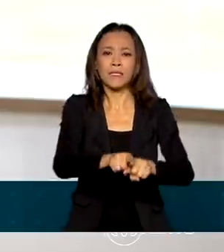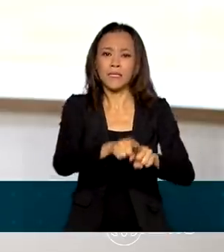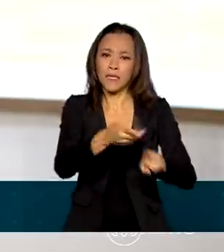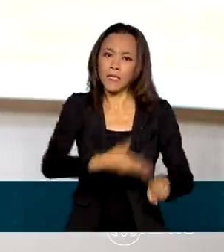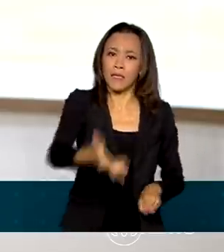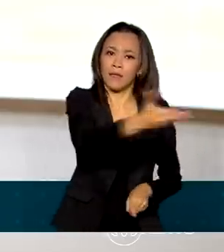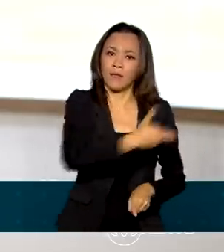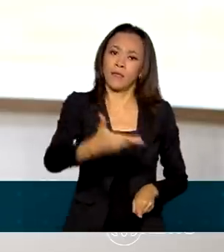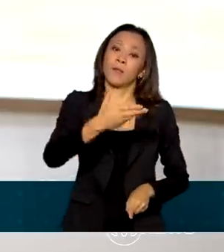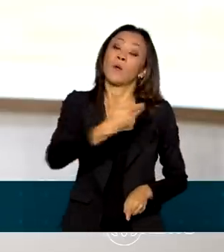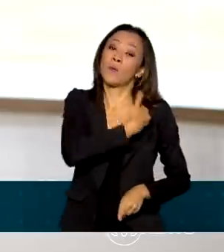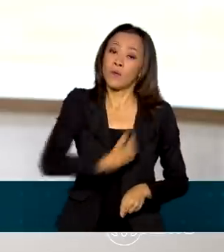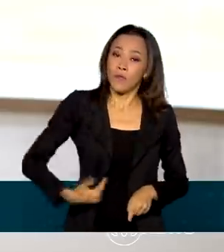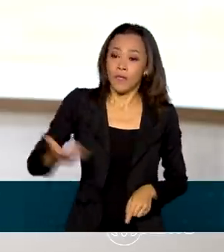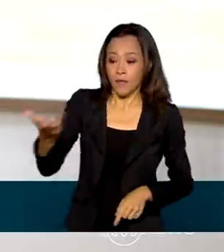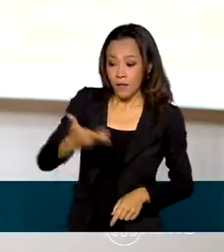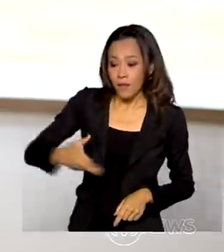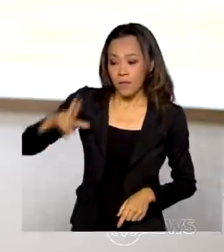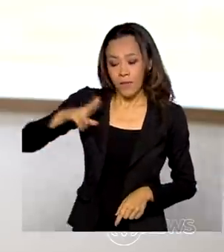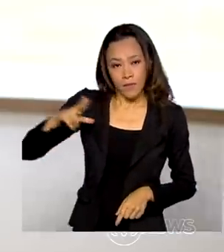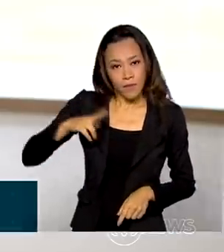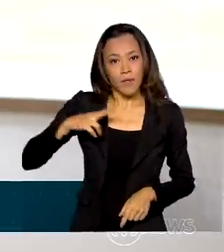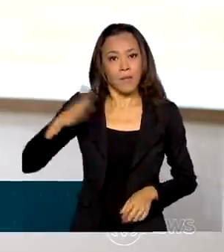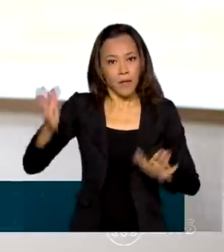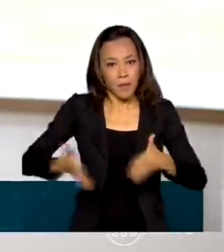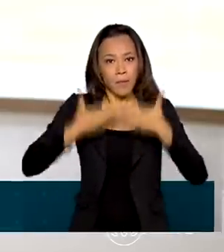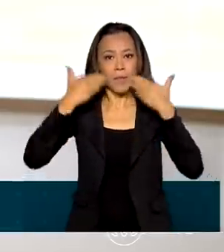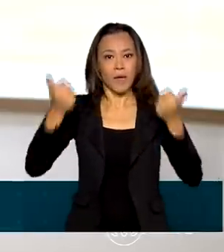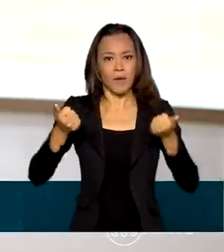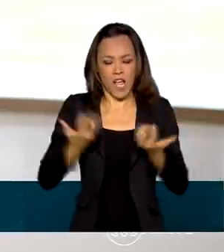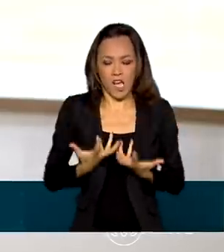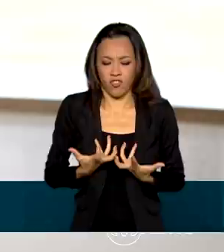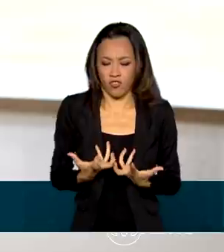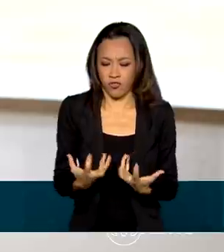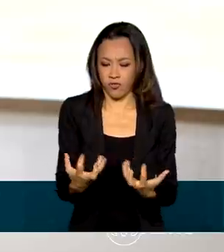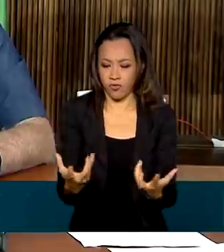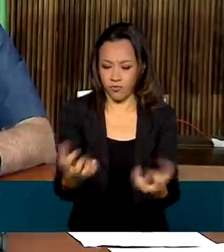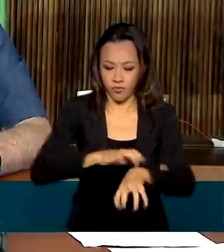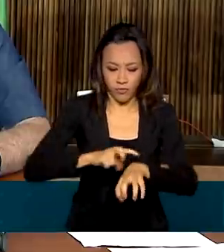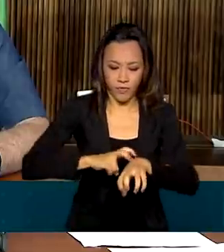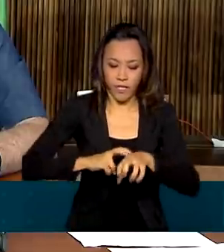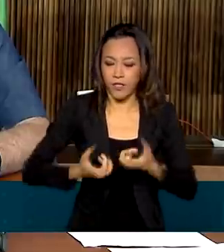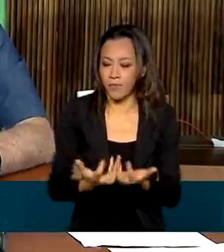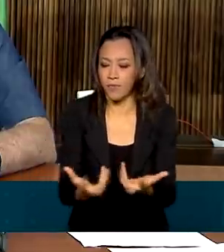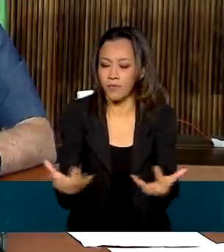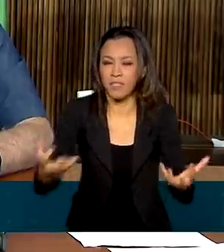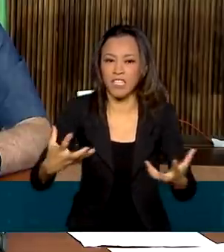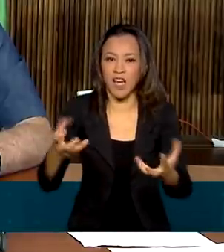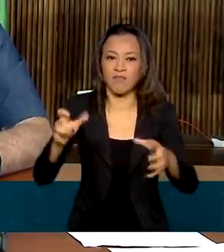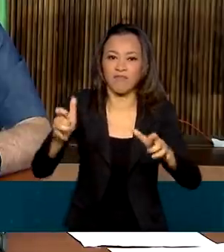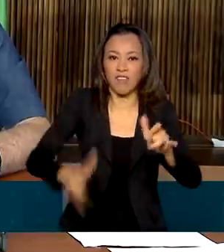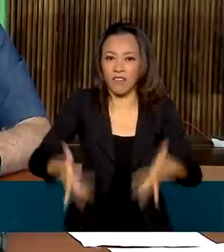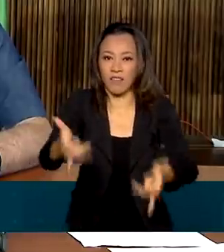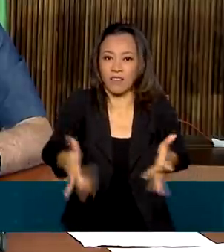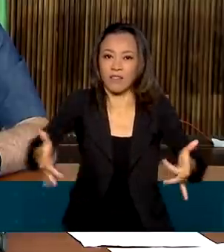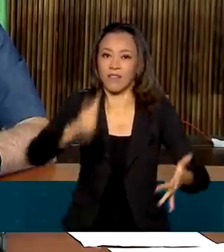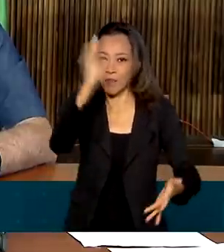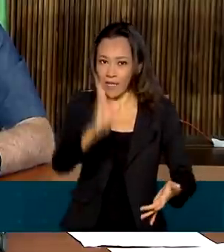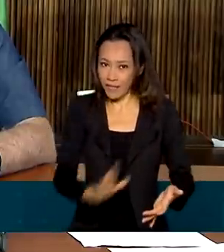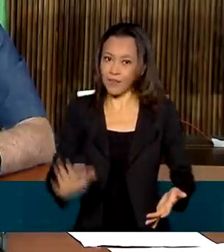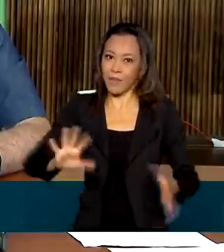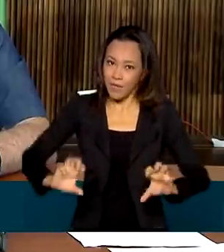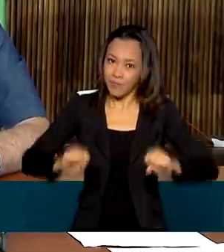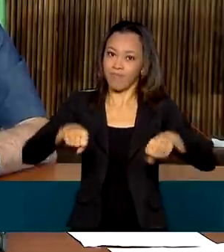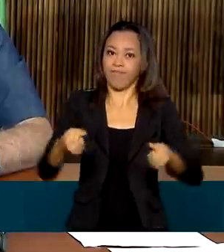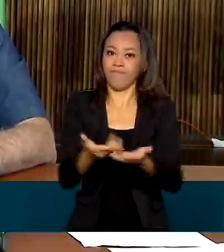incentivarmos a recuperação das pastagens degradadas em todo o país. A ministra Tereza Cristina parabenizou os